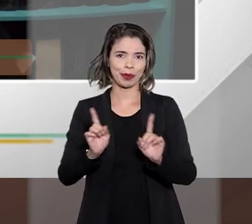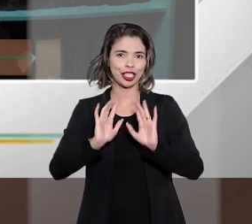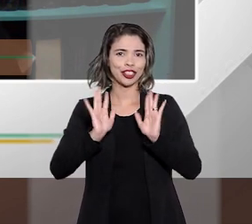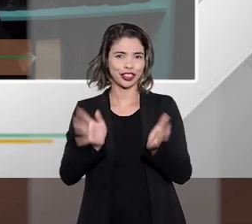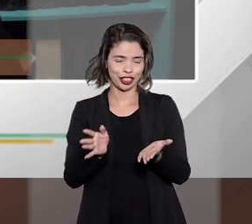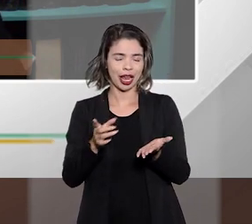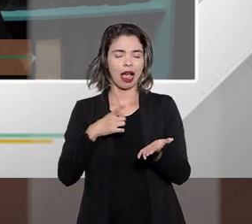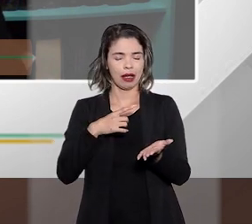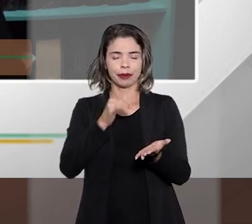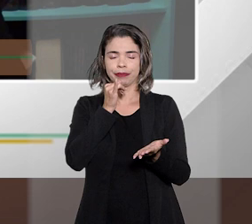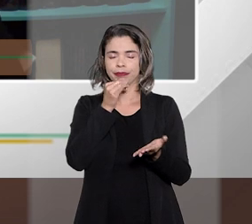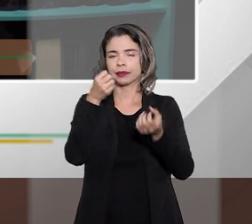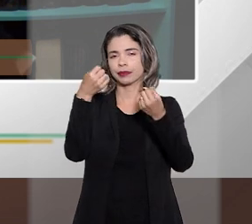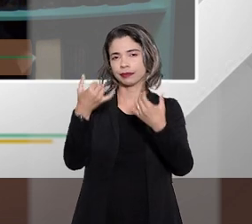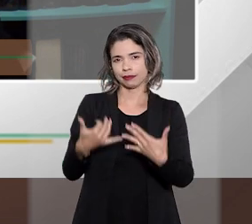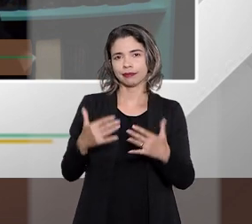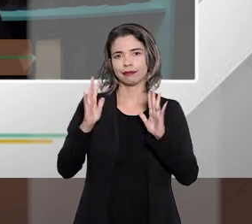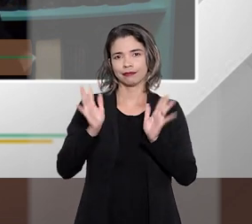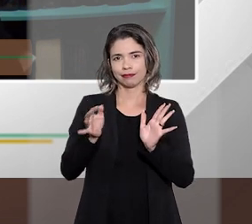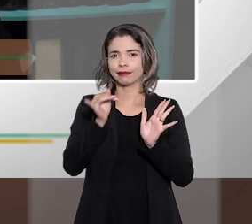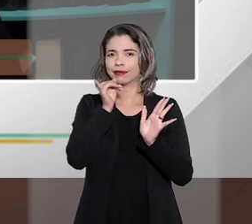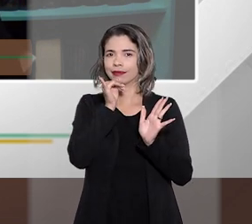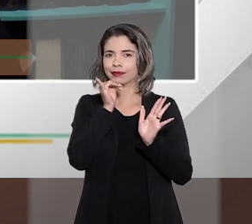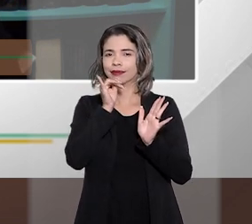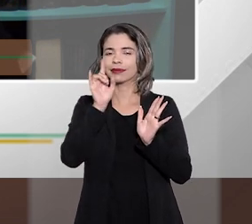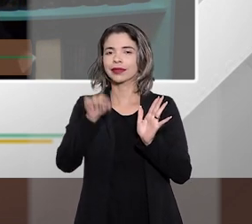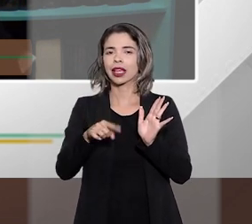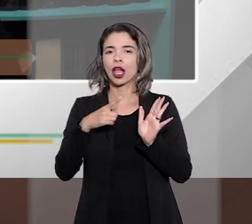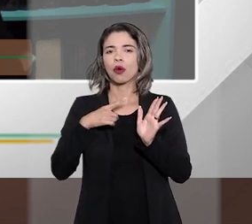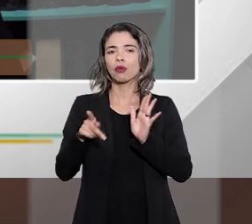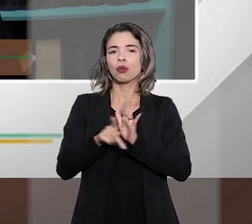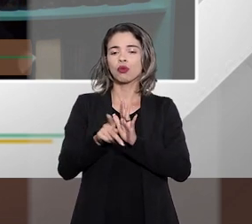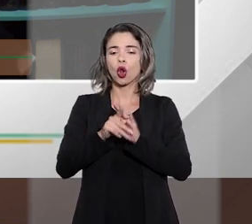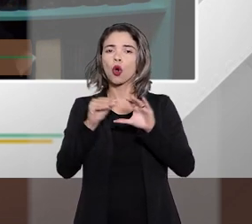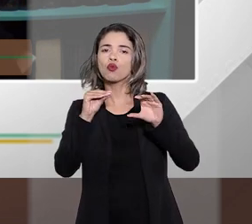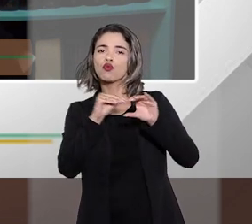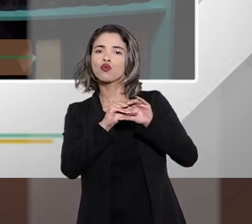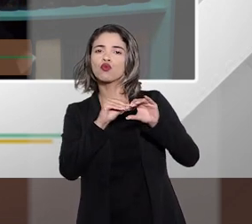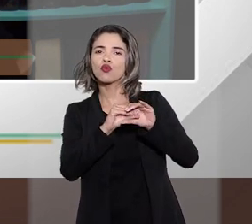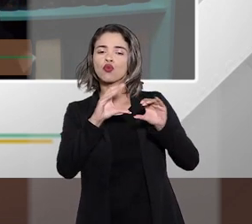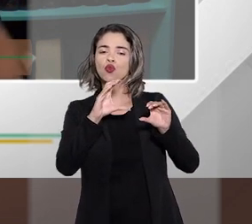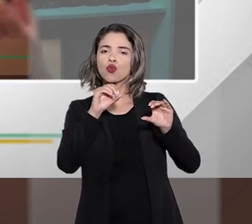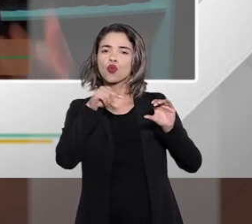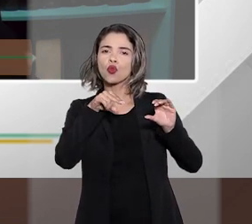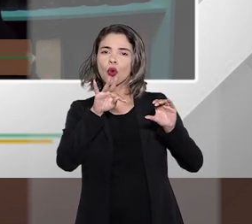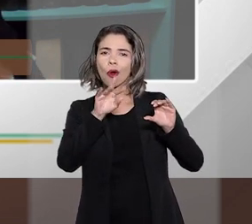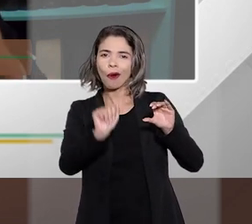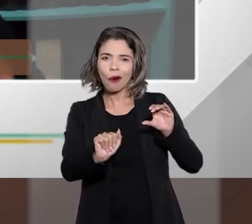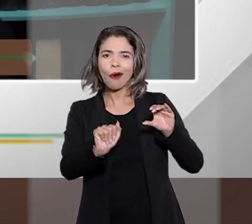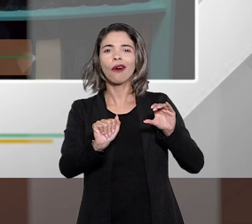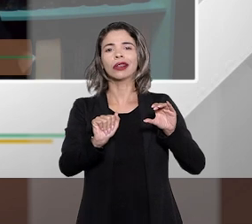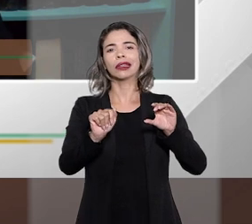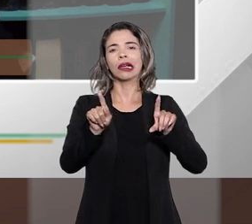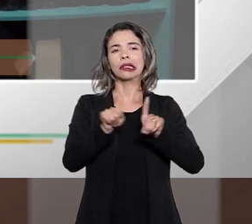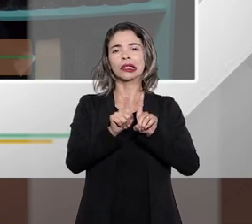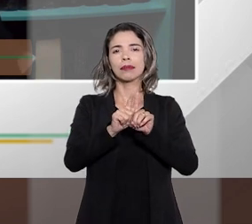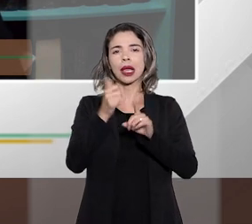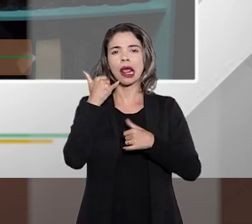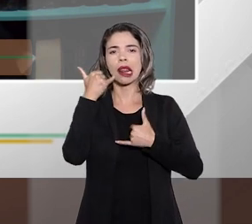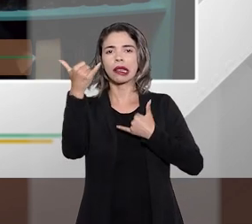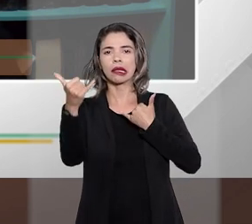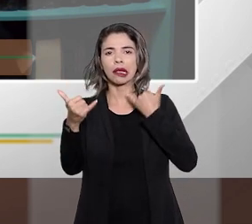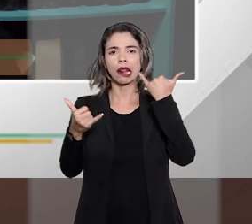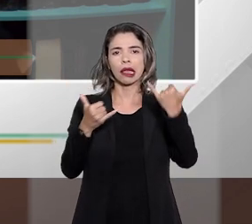eu dei um exemplo, né? Que é quando se fala num depósito em conta e aí que se começa a falar muito por